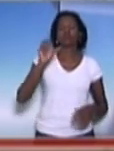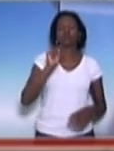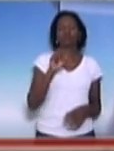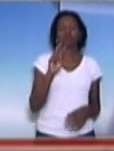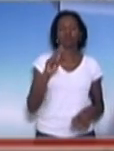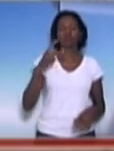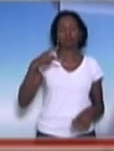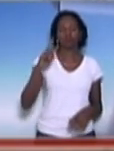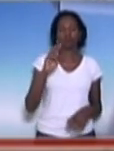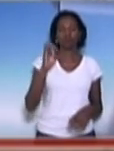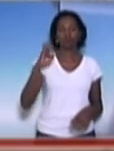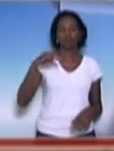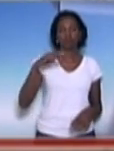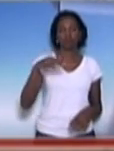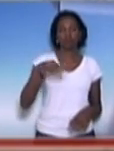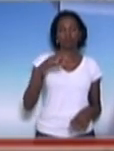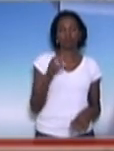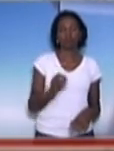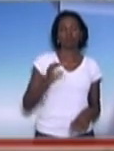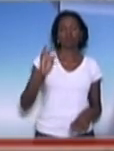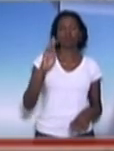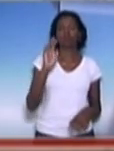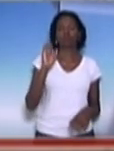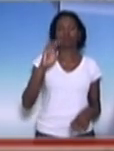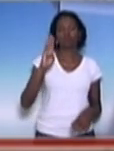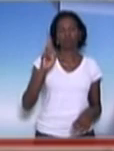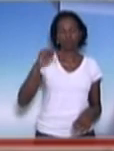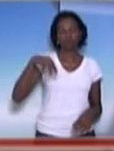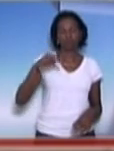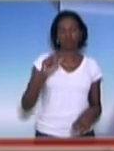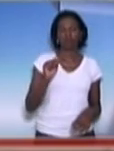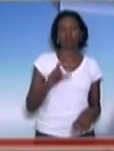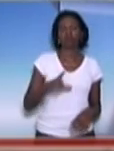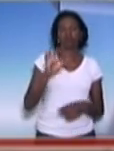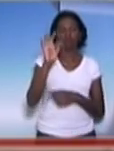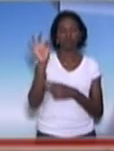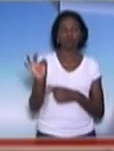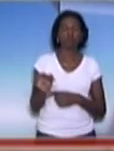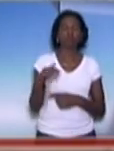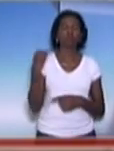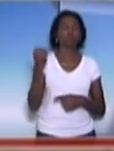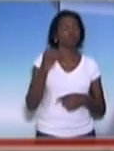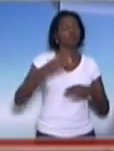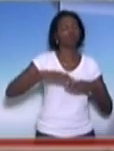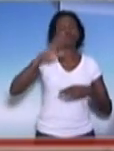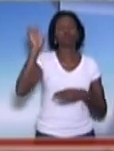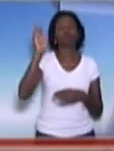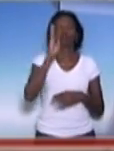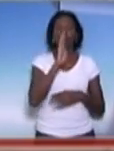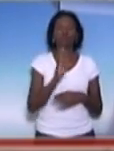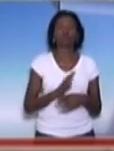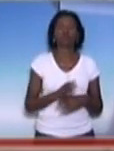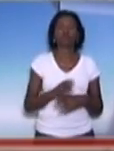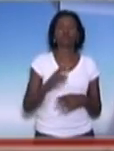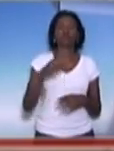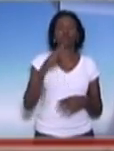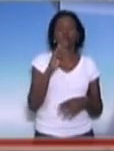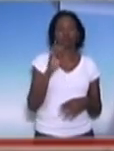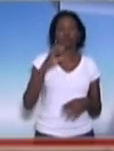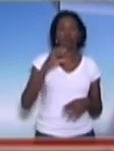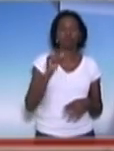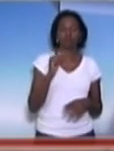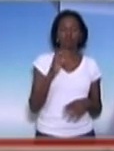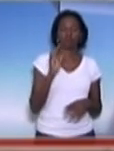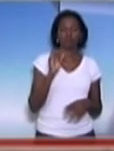Federal, que tomou uma decisão importante no Brasil. Os precatórios devem ser pagos imediatamente, porque